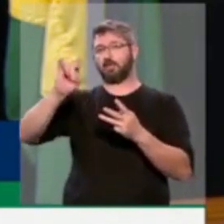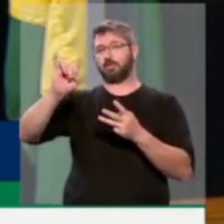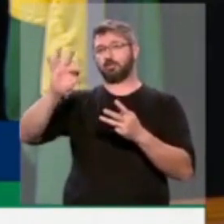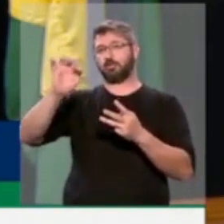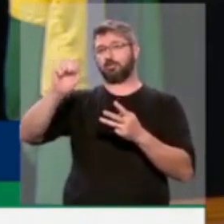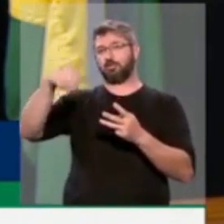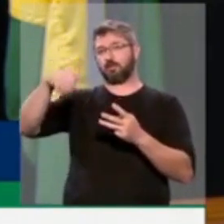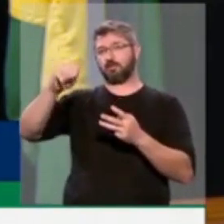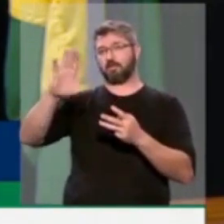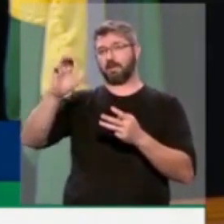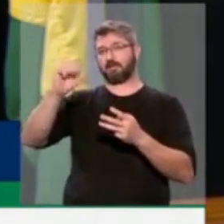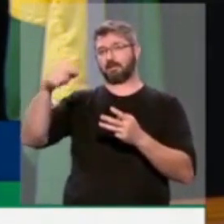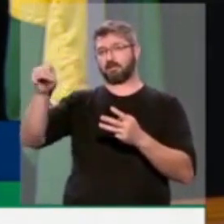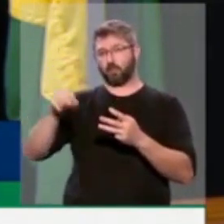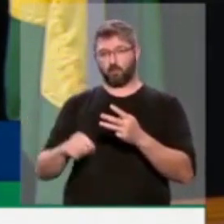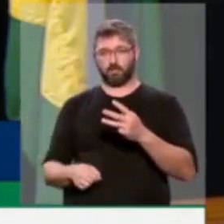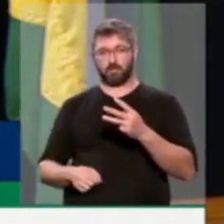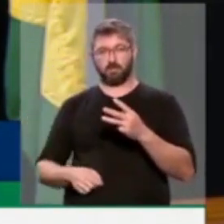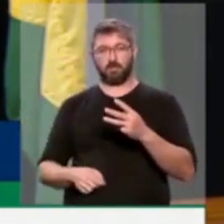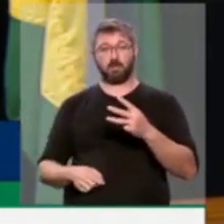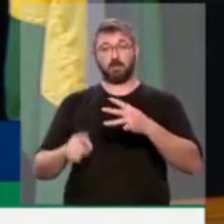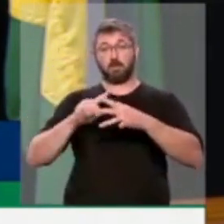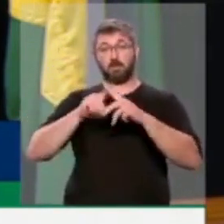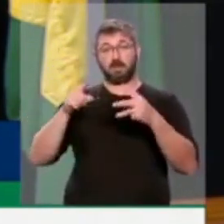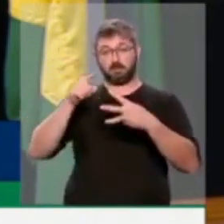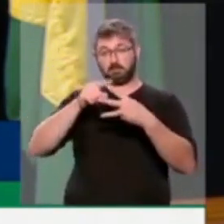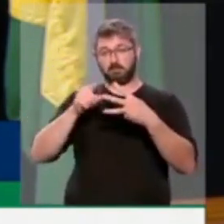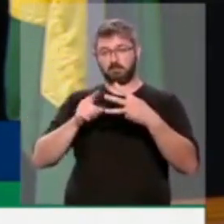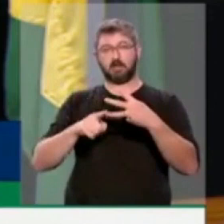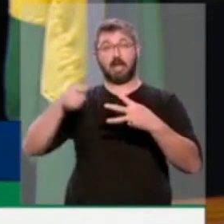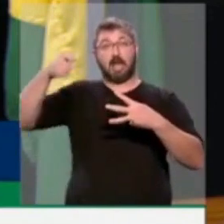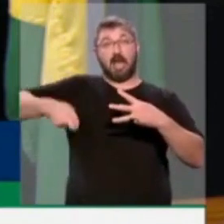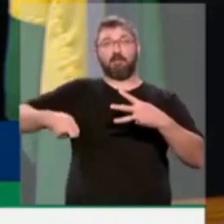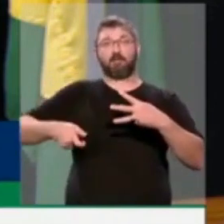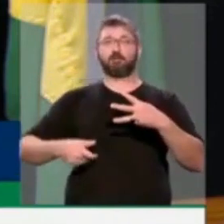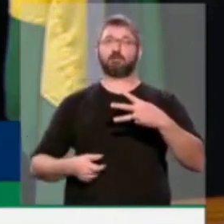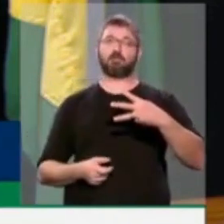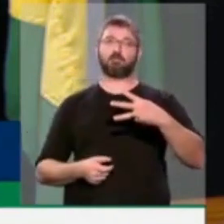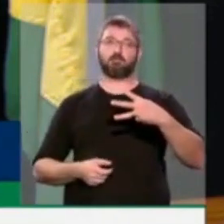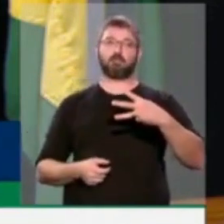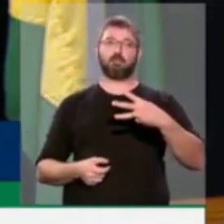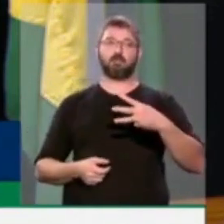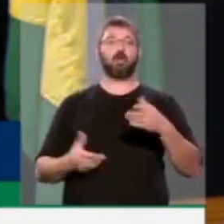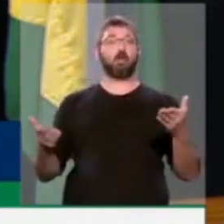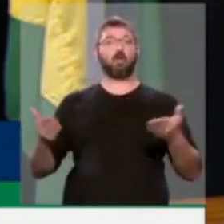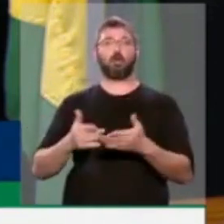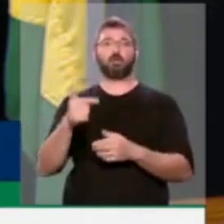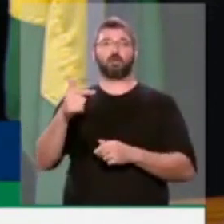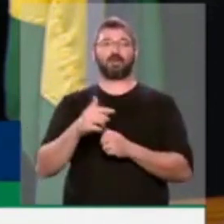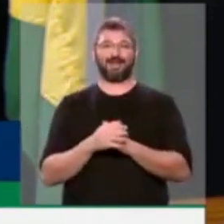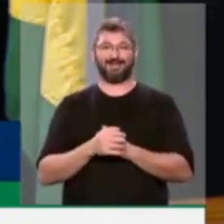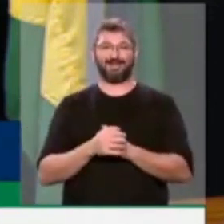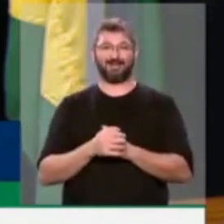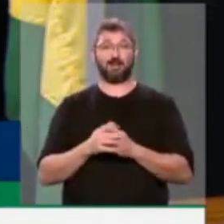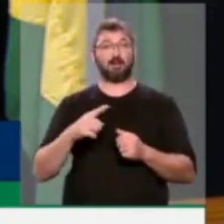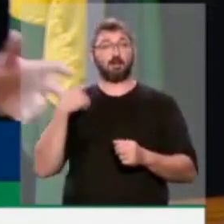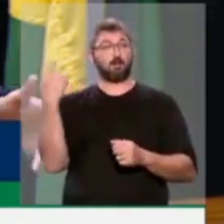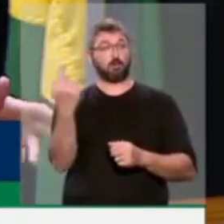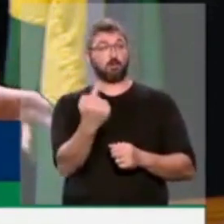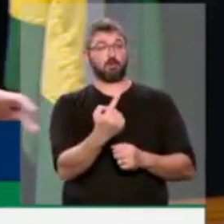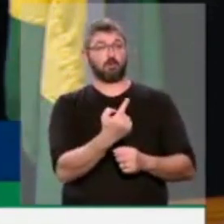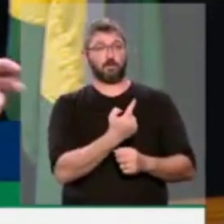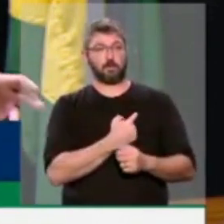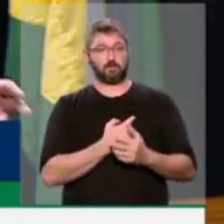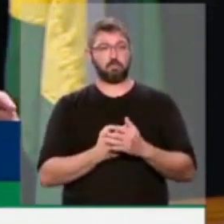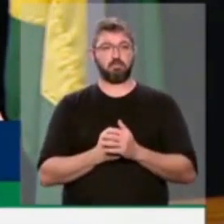se tem de fazer é que esses dispositivos sejam aplicados com rigor e, efetivamente, o que hoje não são. Todos nós, quando